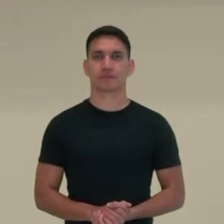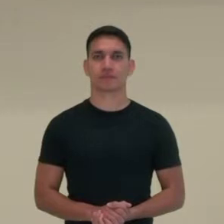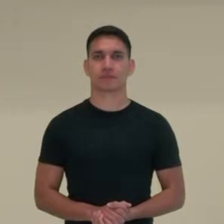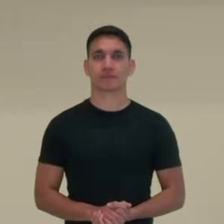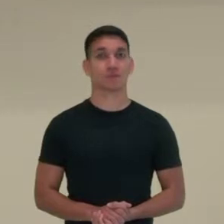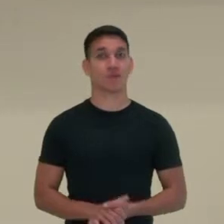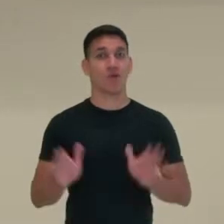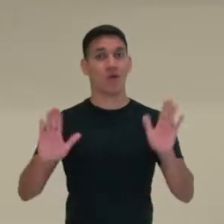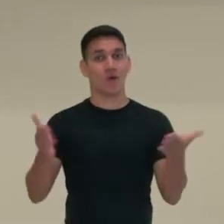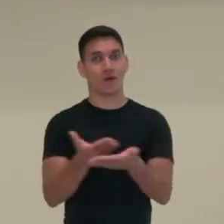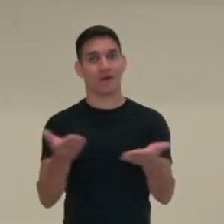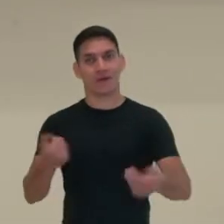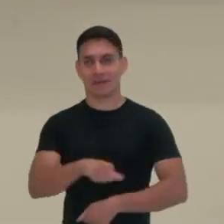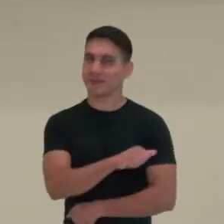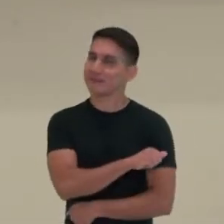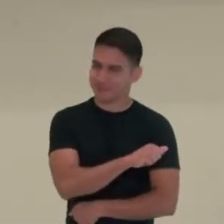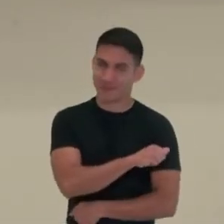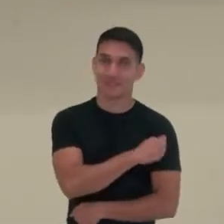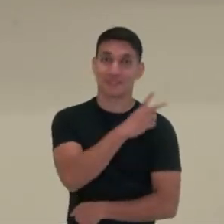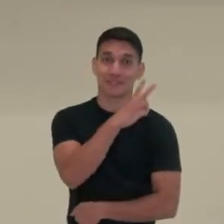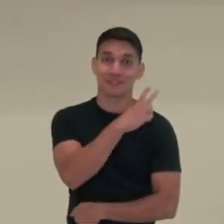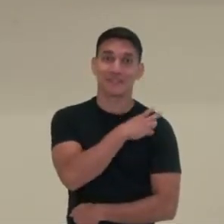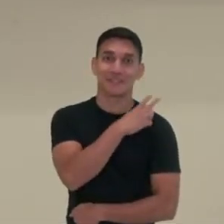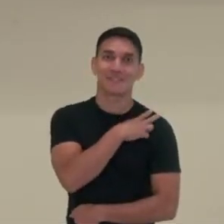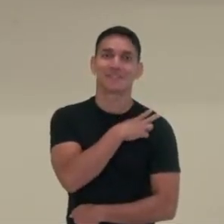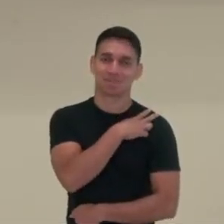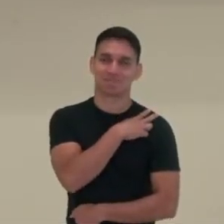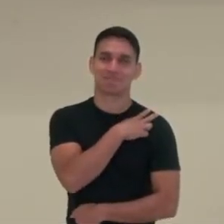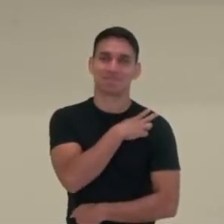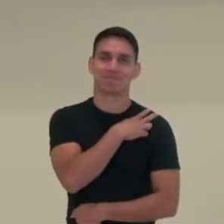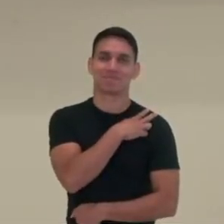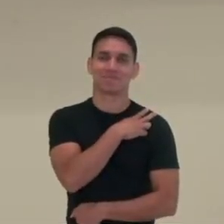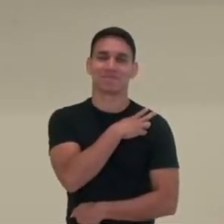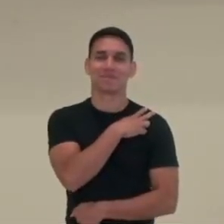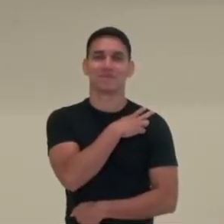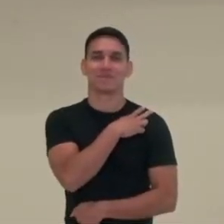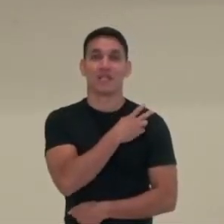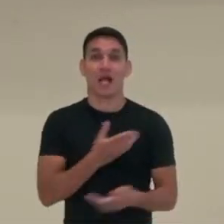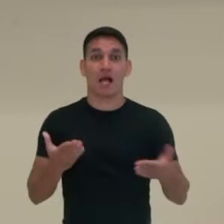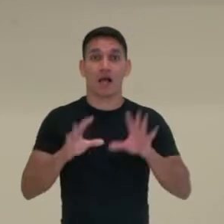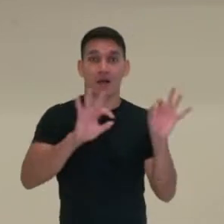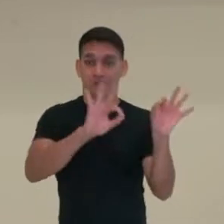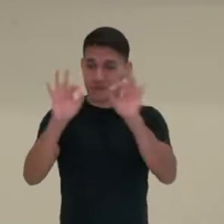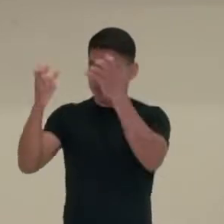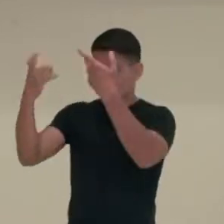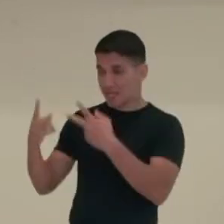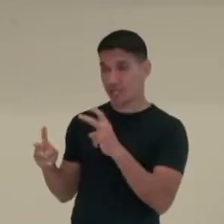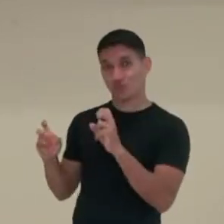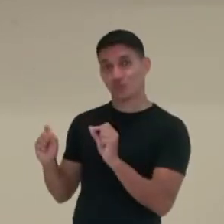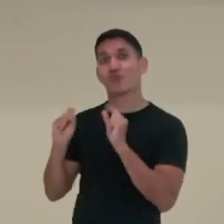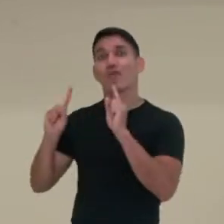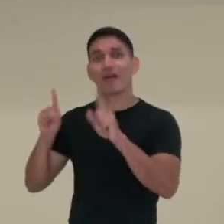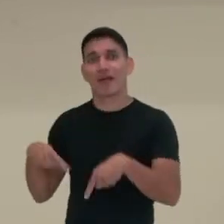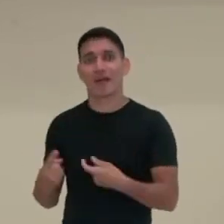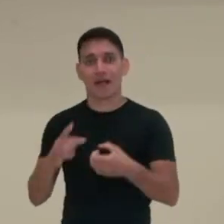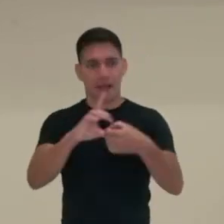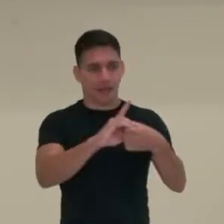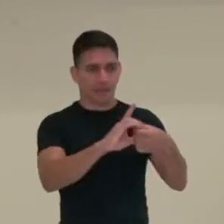Olá estudantes da segunda série do Ensino Médio. Neste vídeo vamos falar sobre